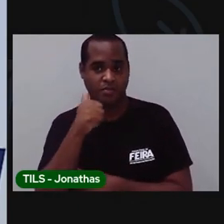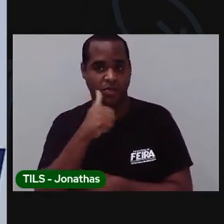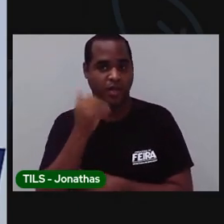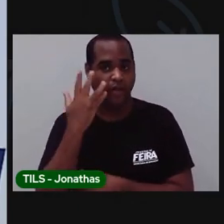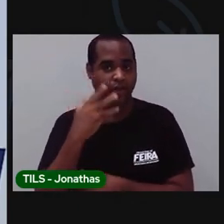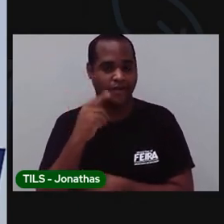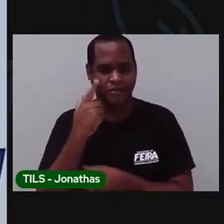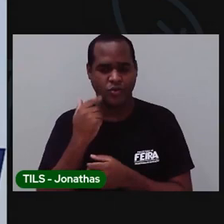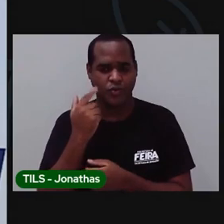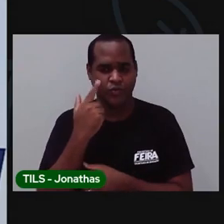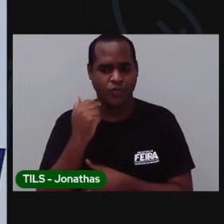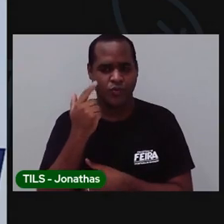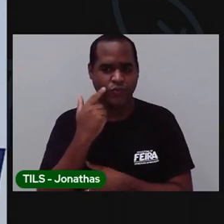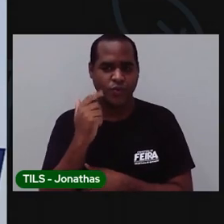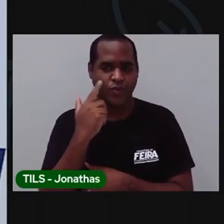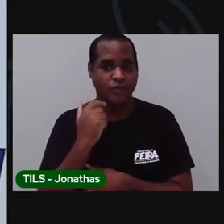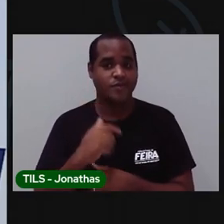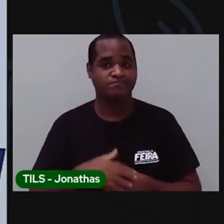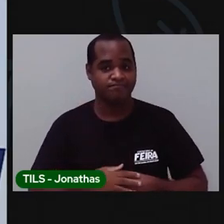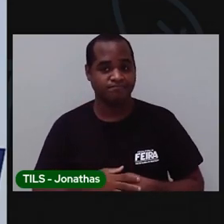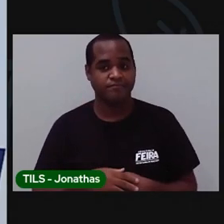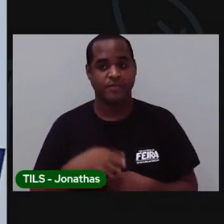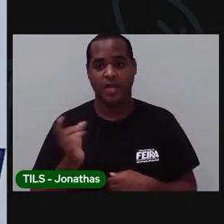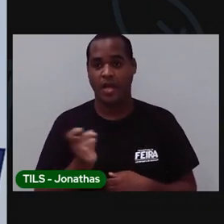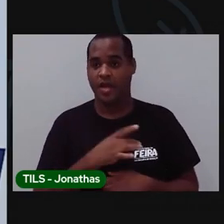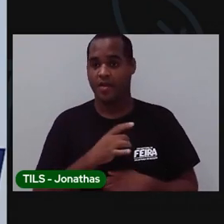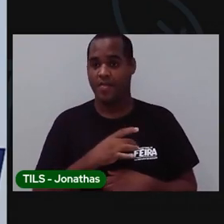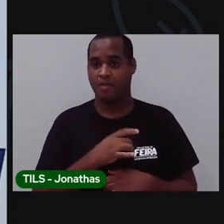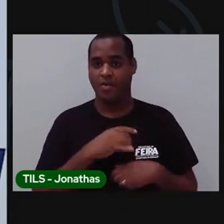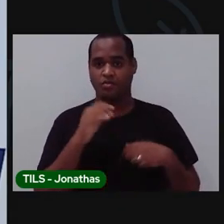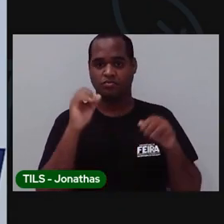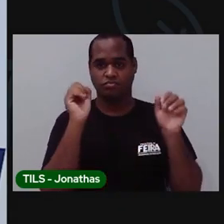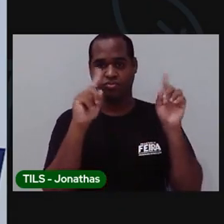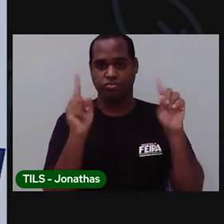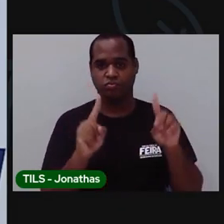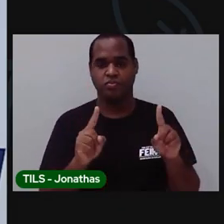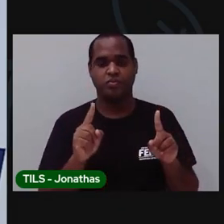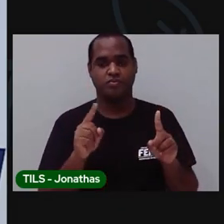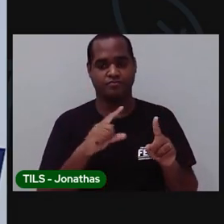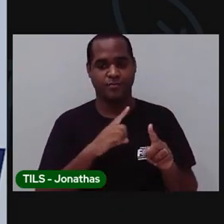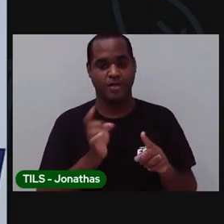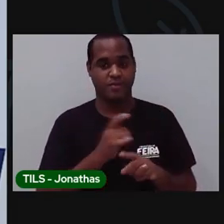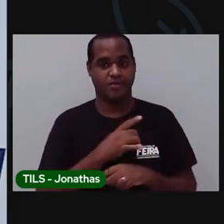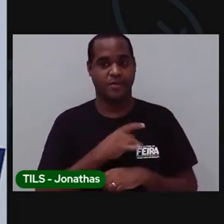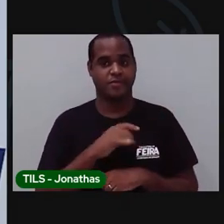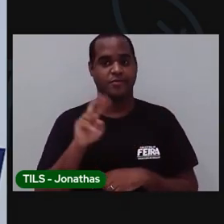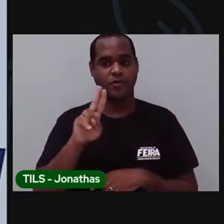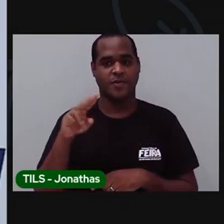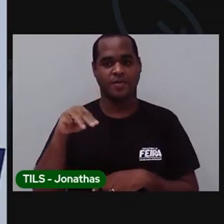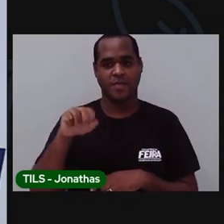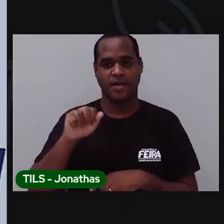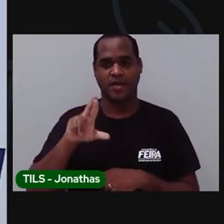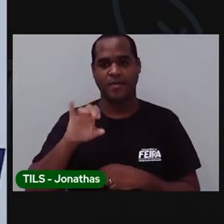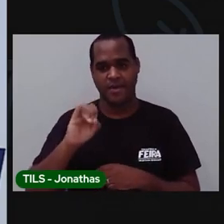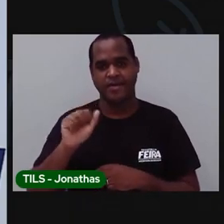muito chorona. Que tinha medo da tempestade. Por isso que o nome dela era Maria Tempestade.